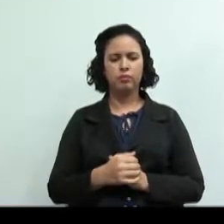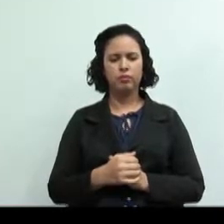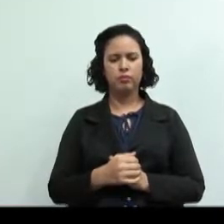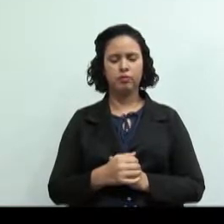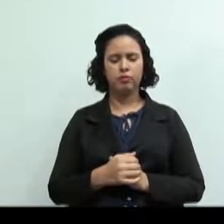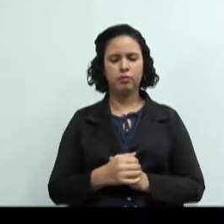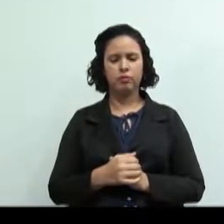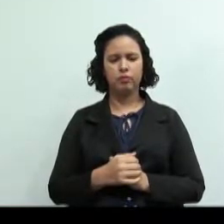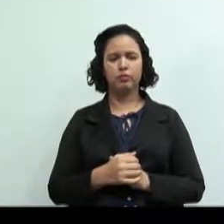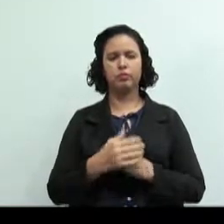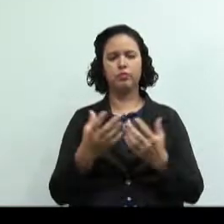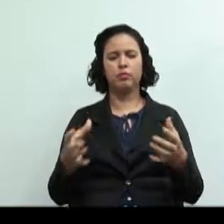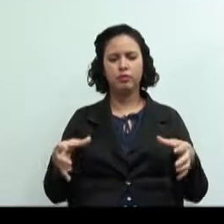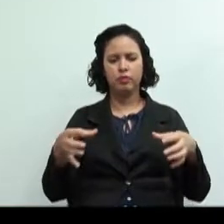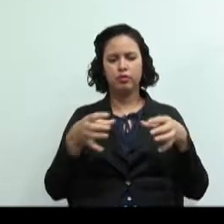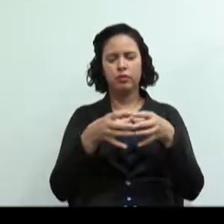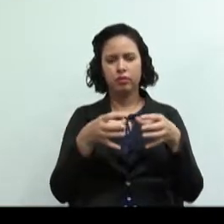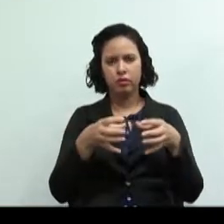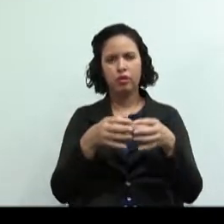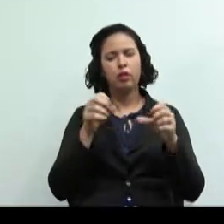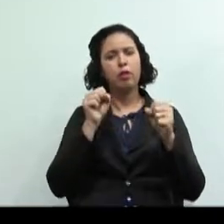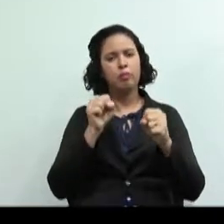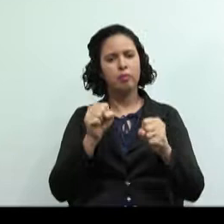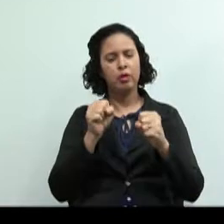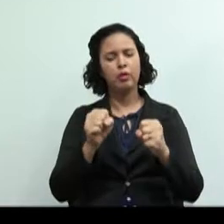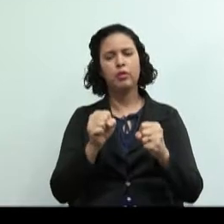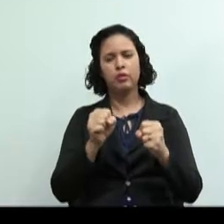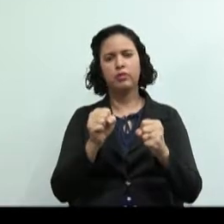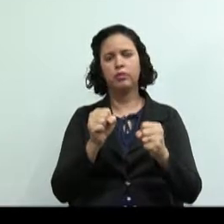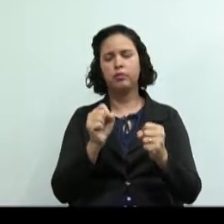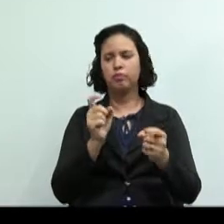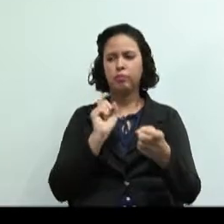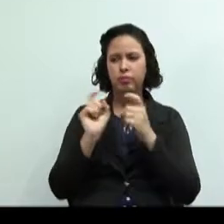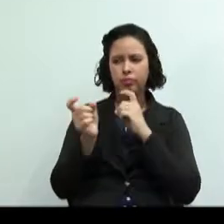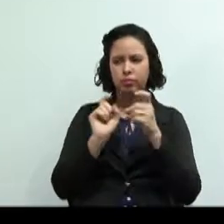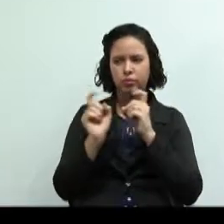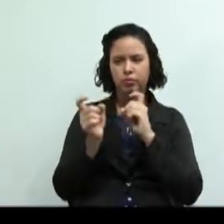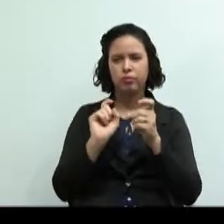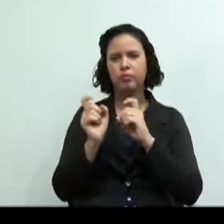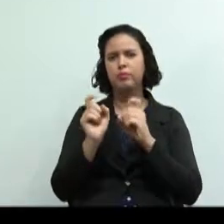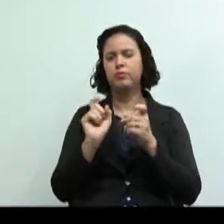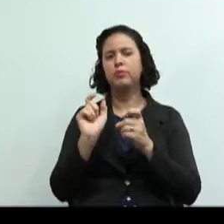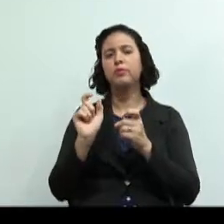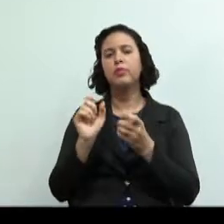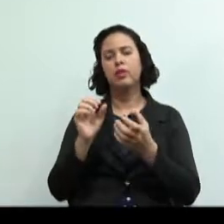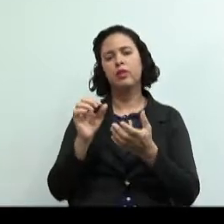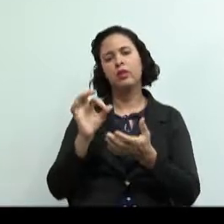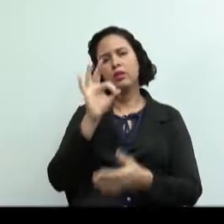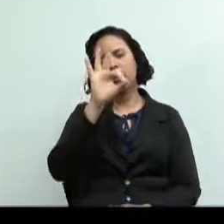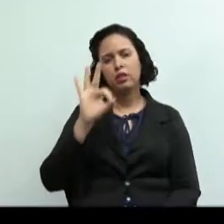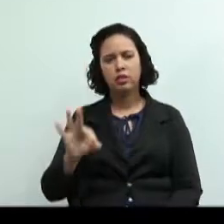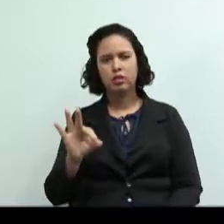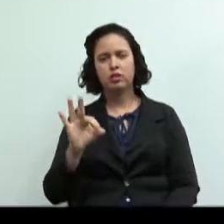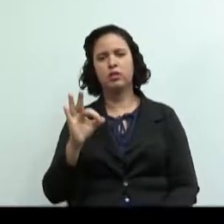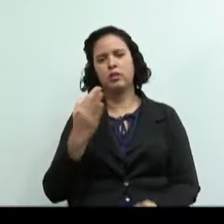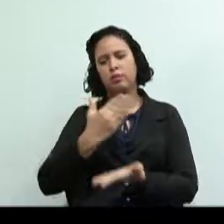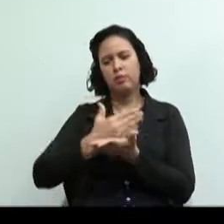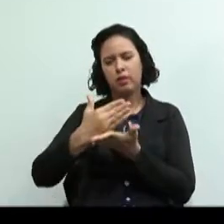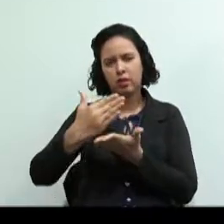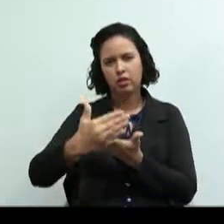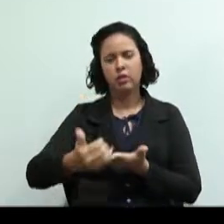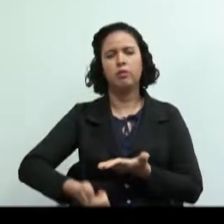Sendo um grupo, podem negociar taxas e prazos melhores para pagar o financiamento. Sendo